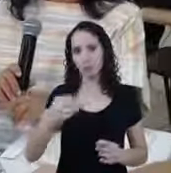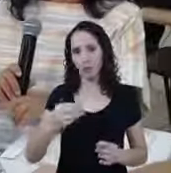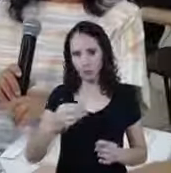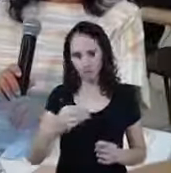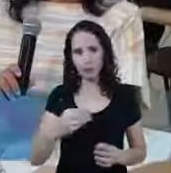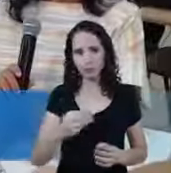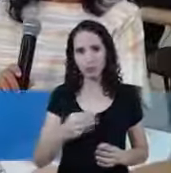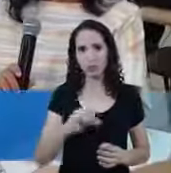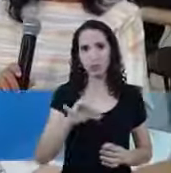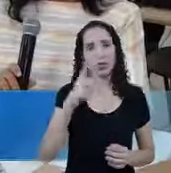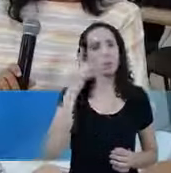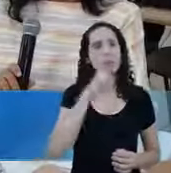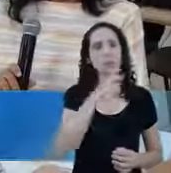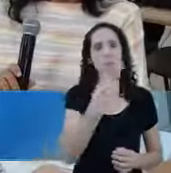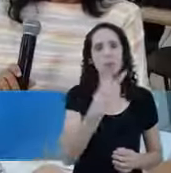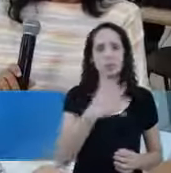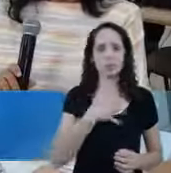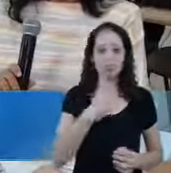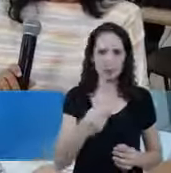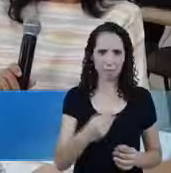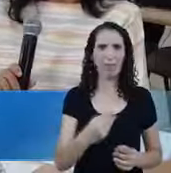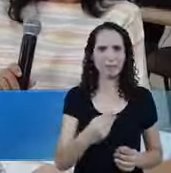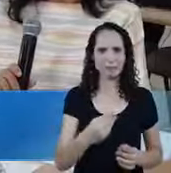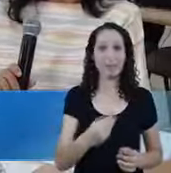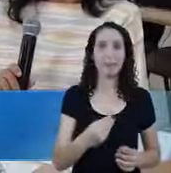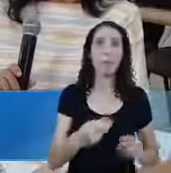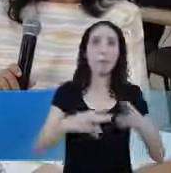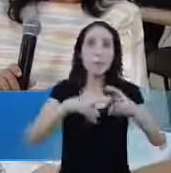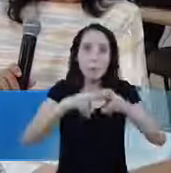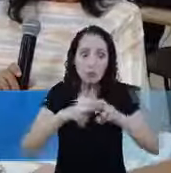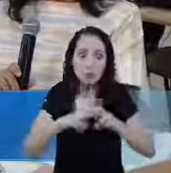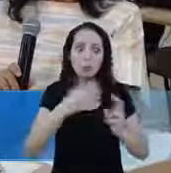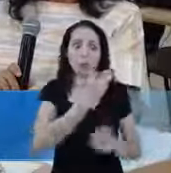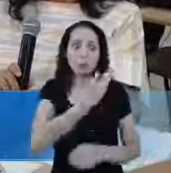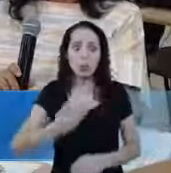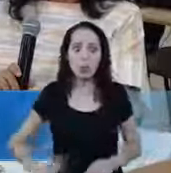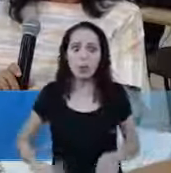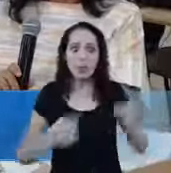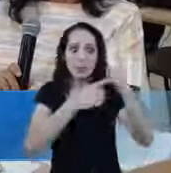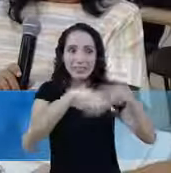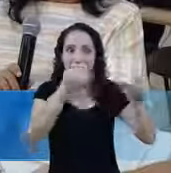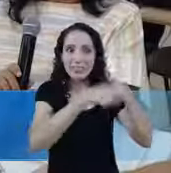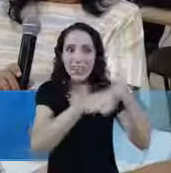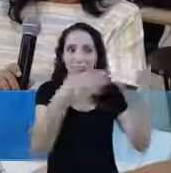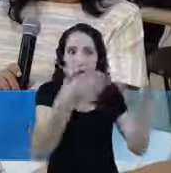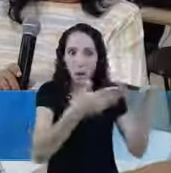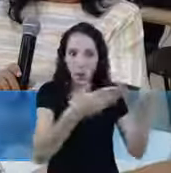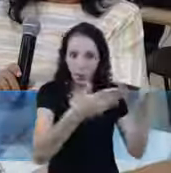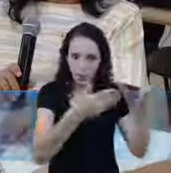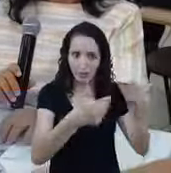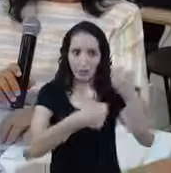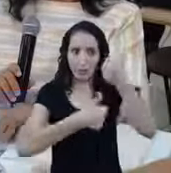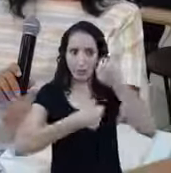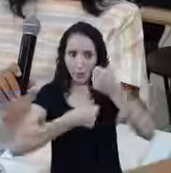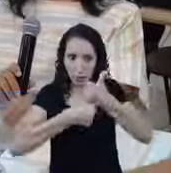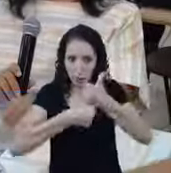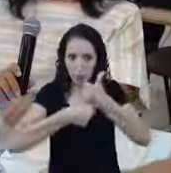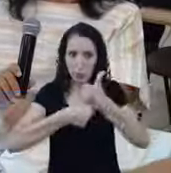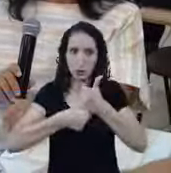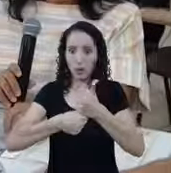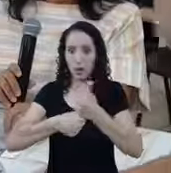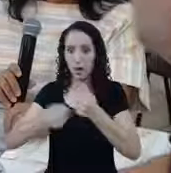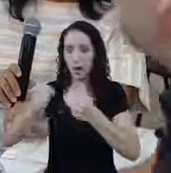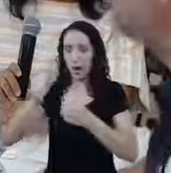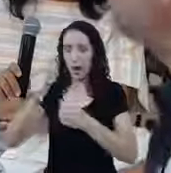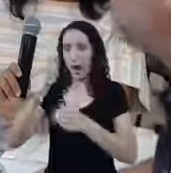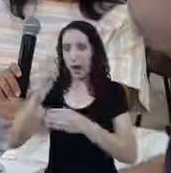receber dois Então por isso o governo já tomou essa medida O auxílio emergencial será substituído Pelo Bolsa Família Pelo